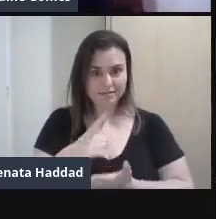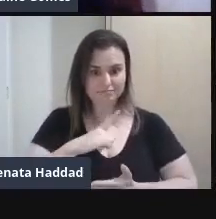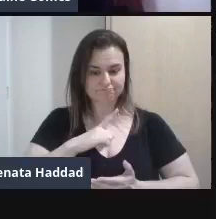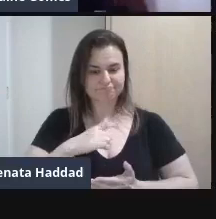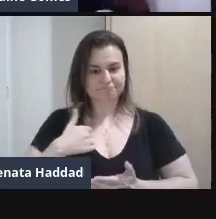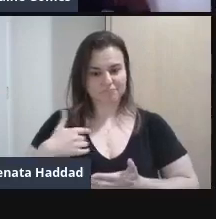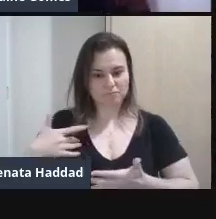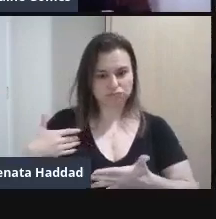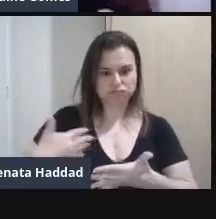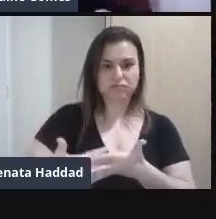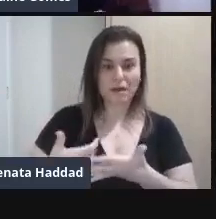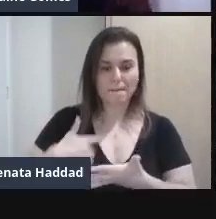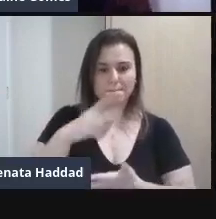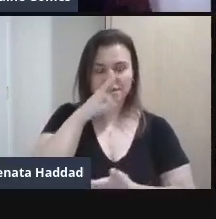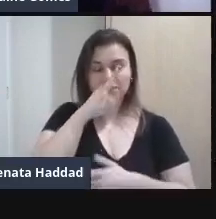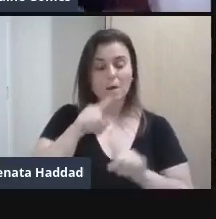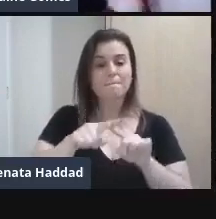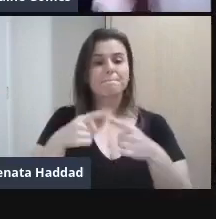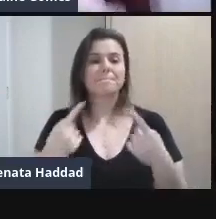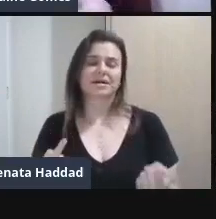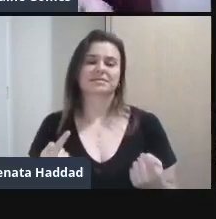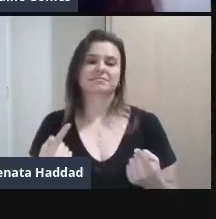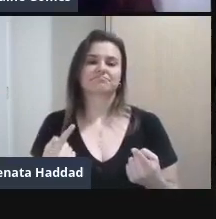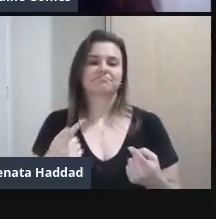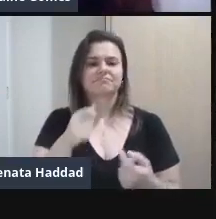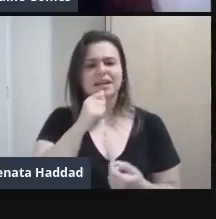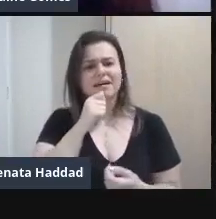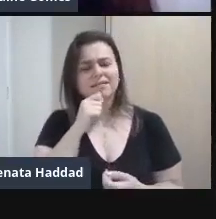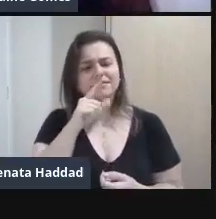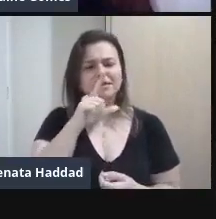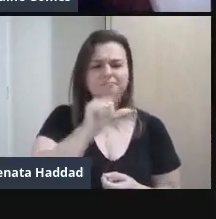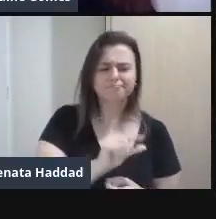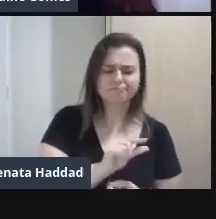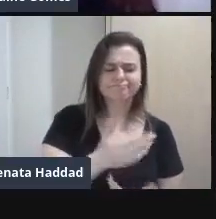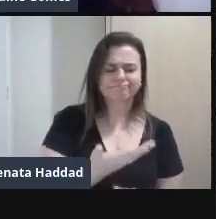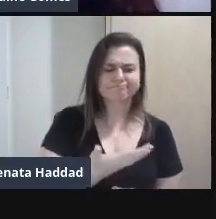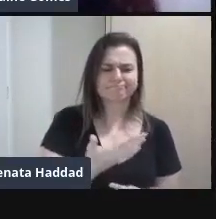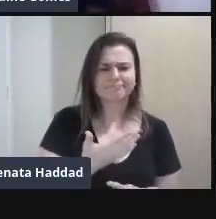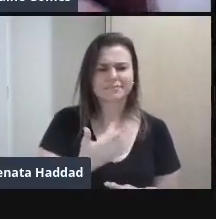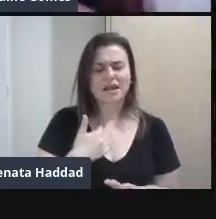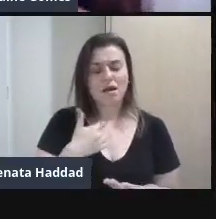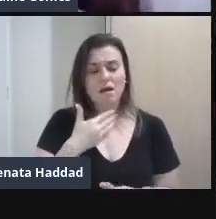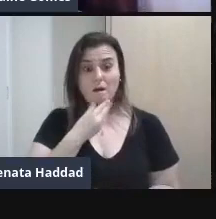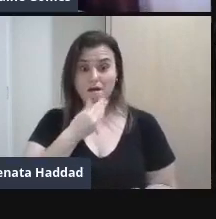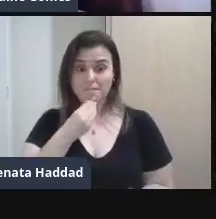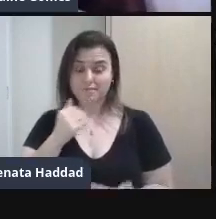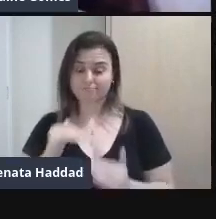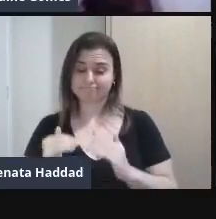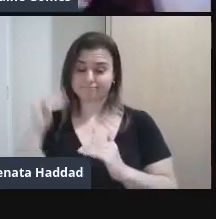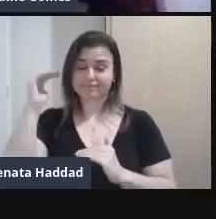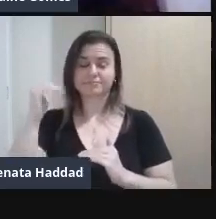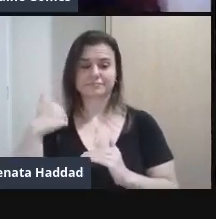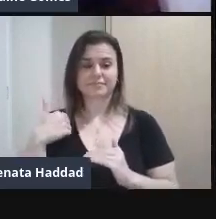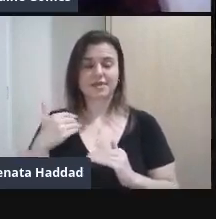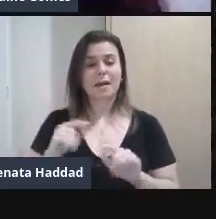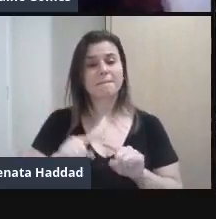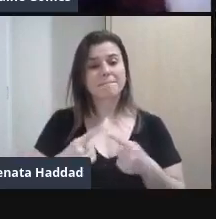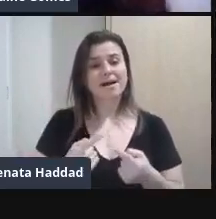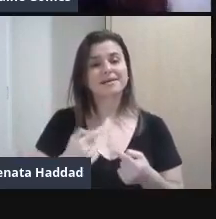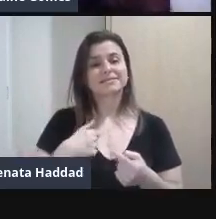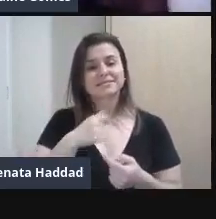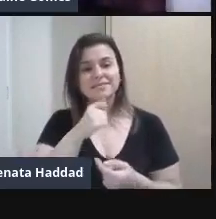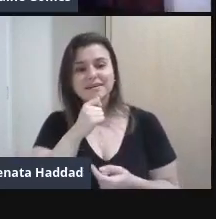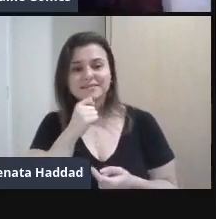Em grande Em menor escala Bem em menor escala Do que os homens Mas São extremamente